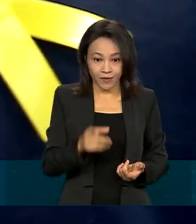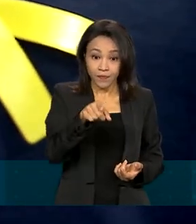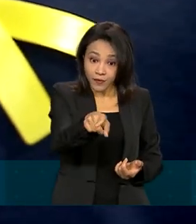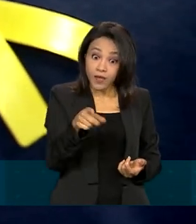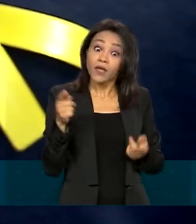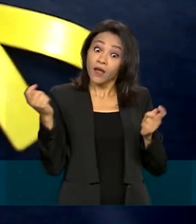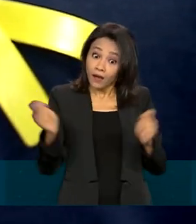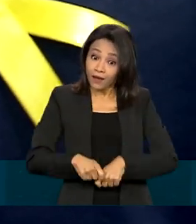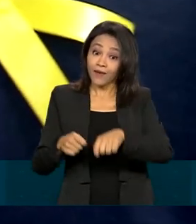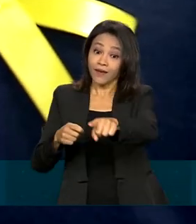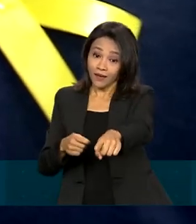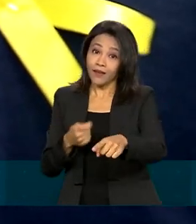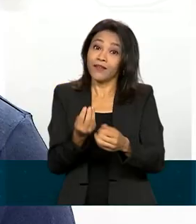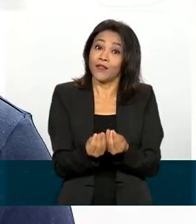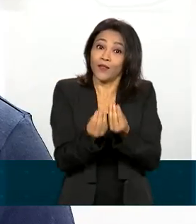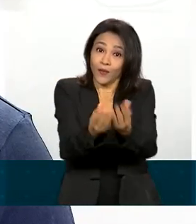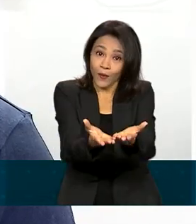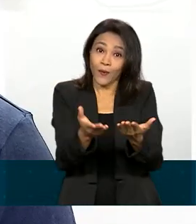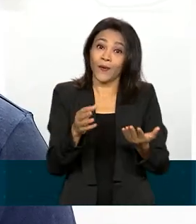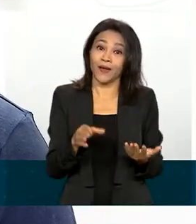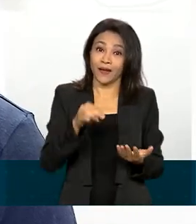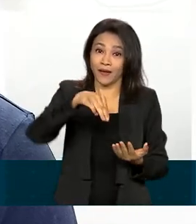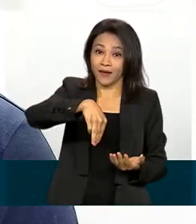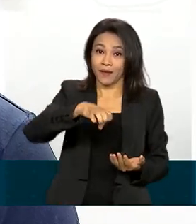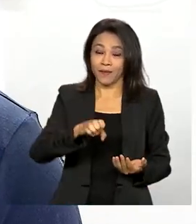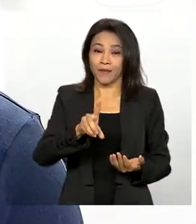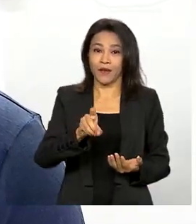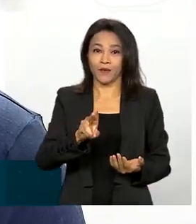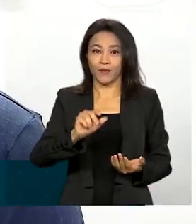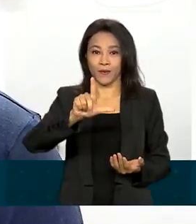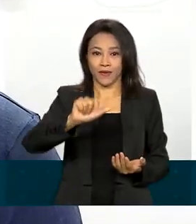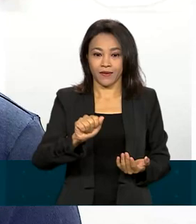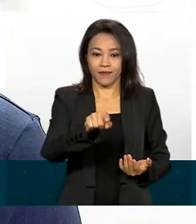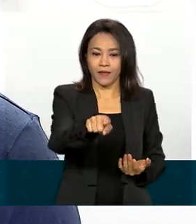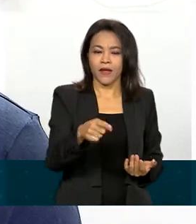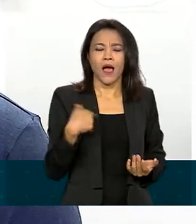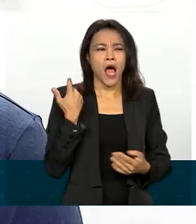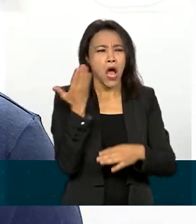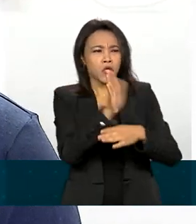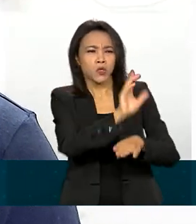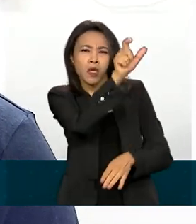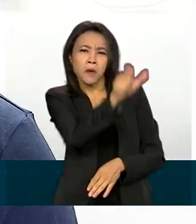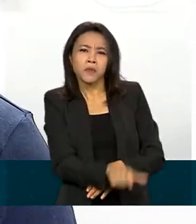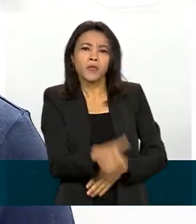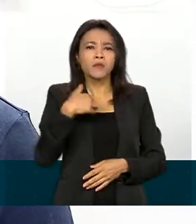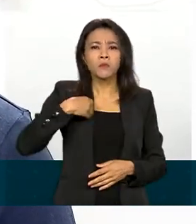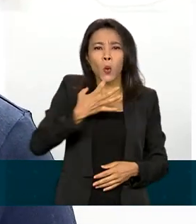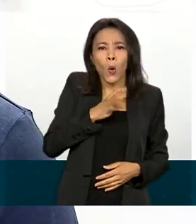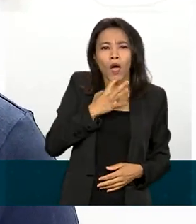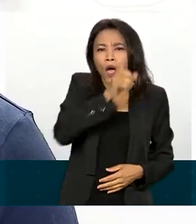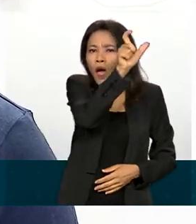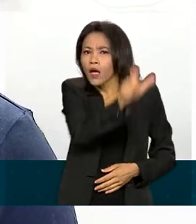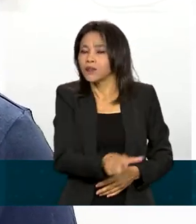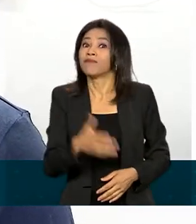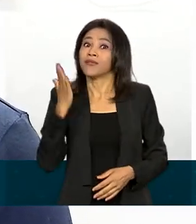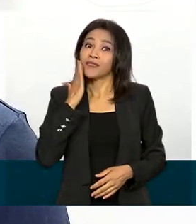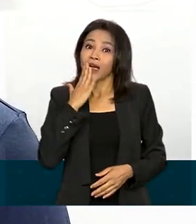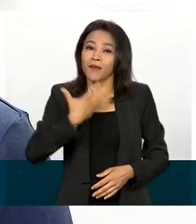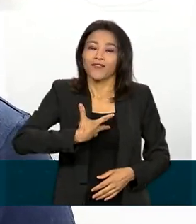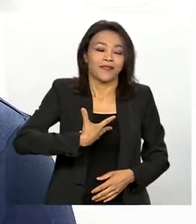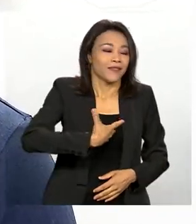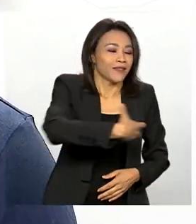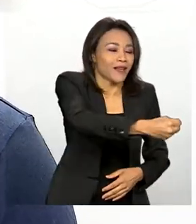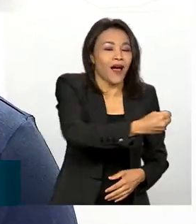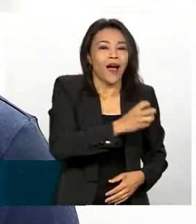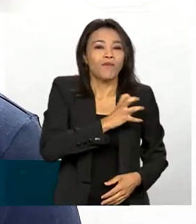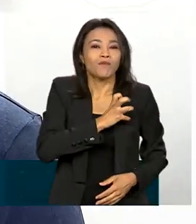possível doador de medula. A sensação de que você está ajudando uma pessoa que você nem conhece, mas que você sabe que está estendendo o amor